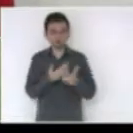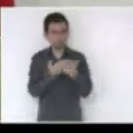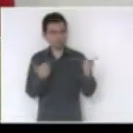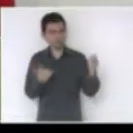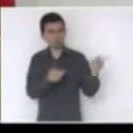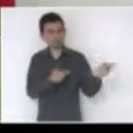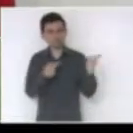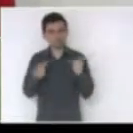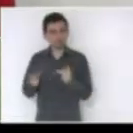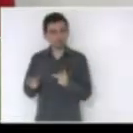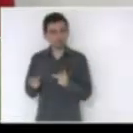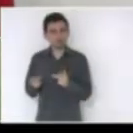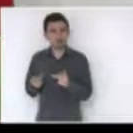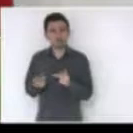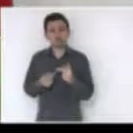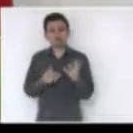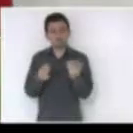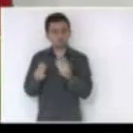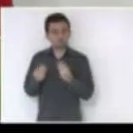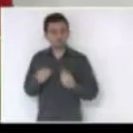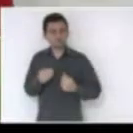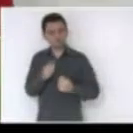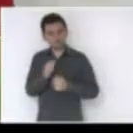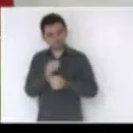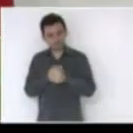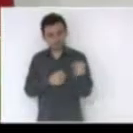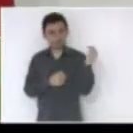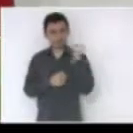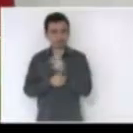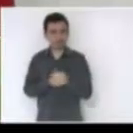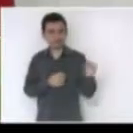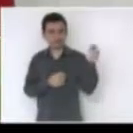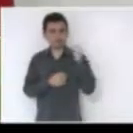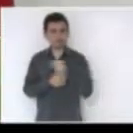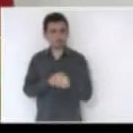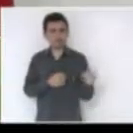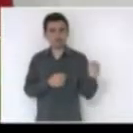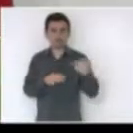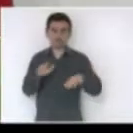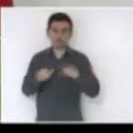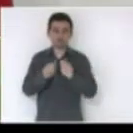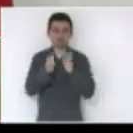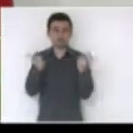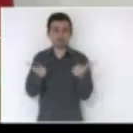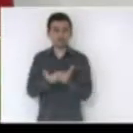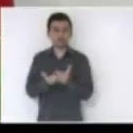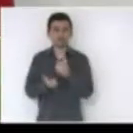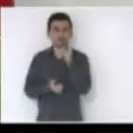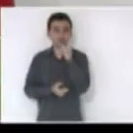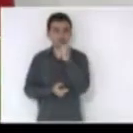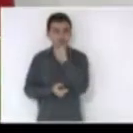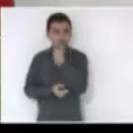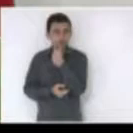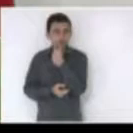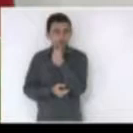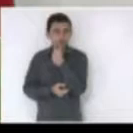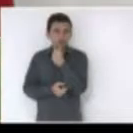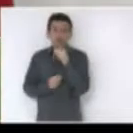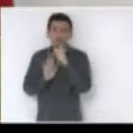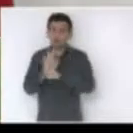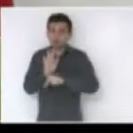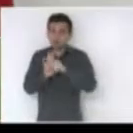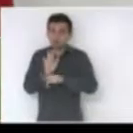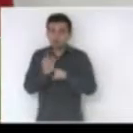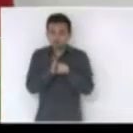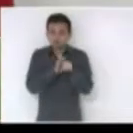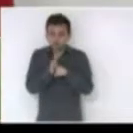muitos estiveram aqui durante semanas mas o parlamento às vezes é um pouco lento mesmo um projeto dessa envergadura tem que ser